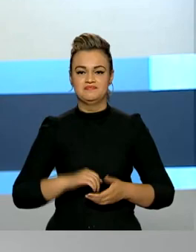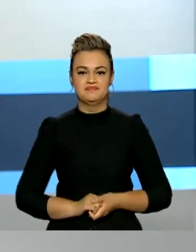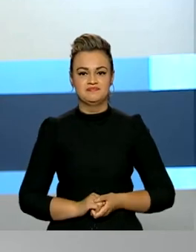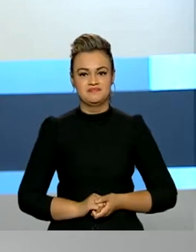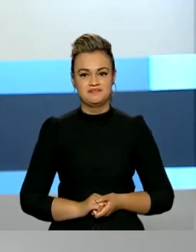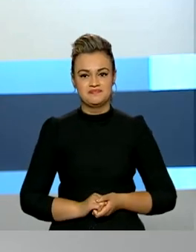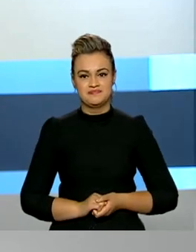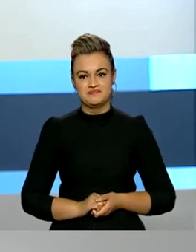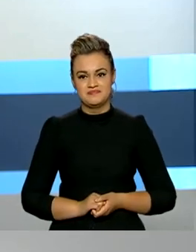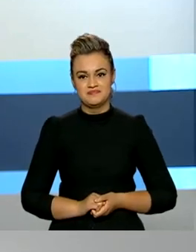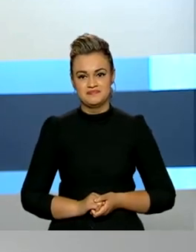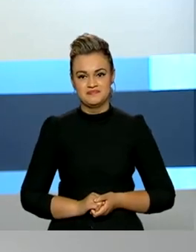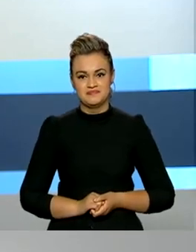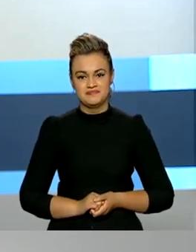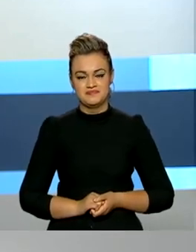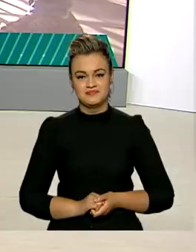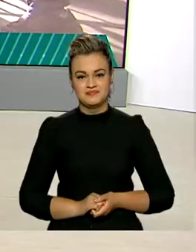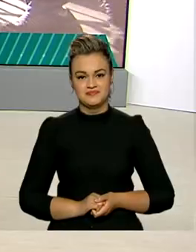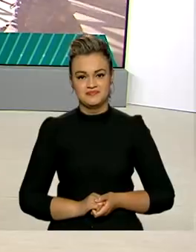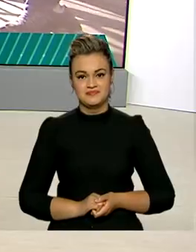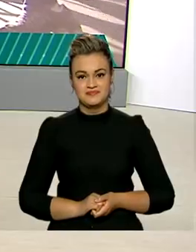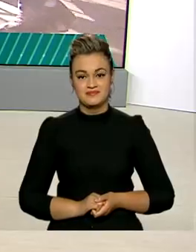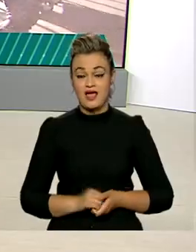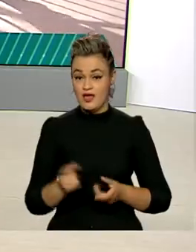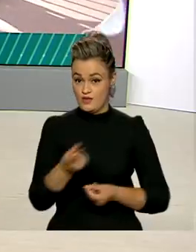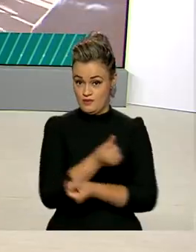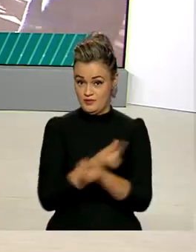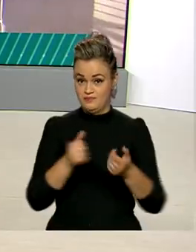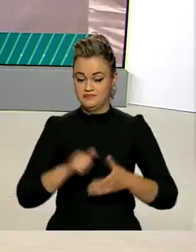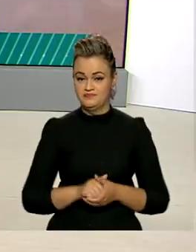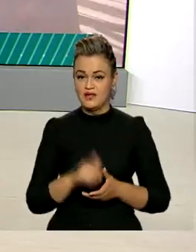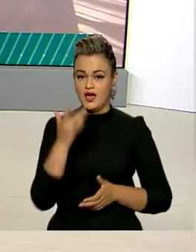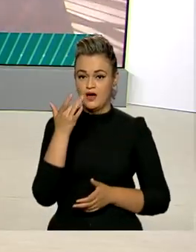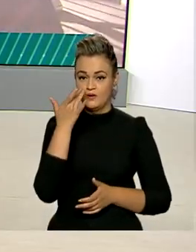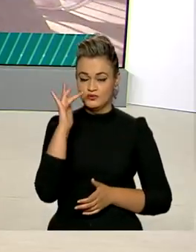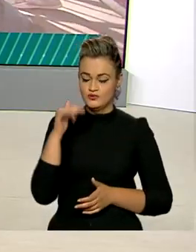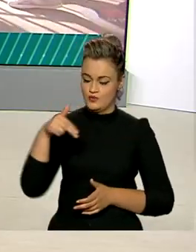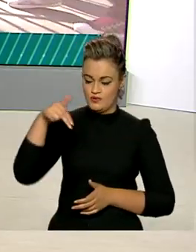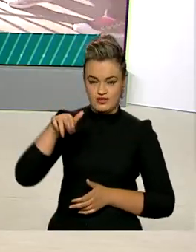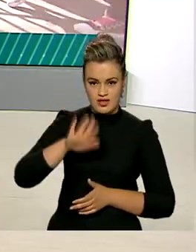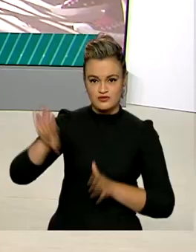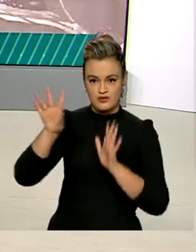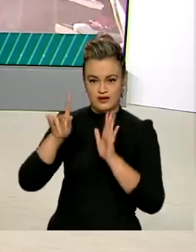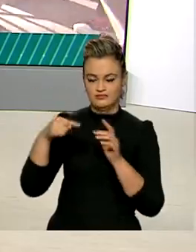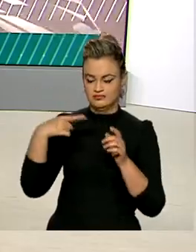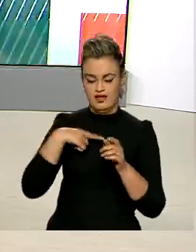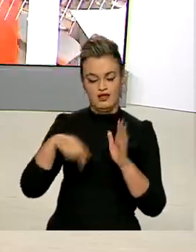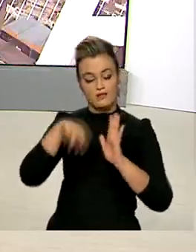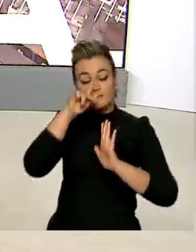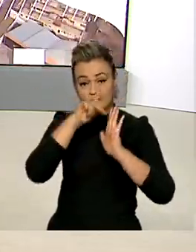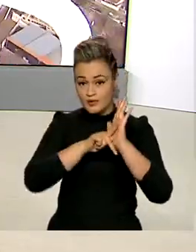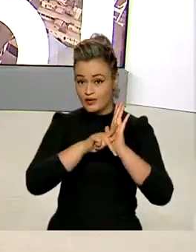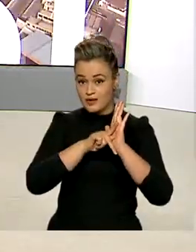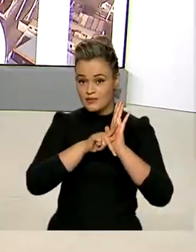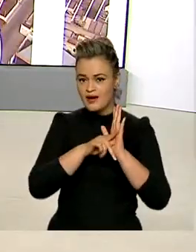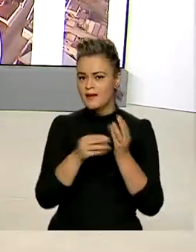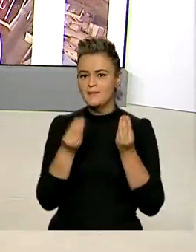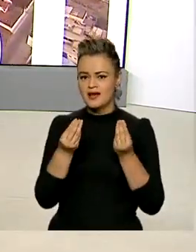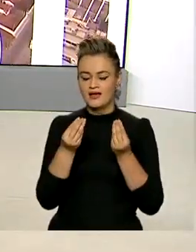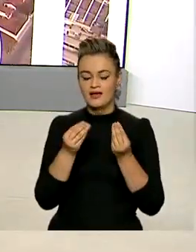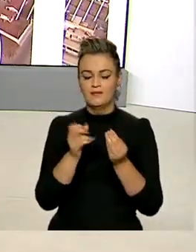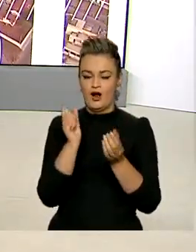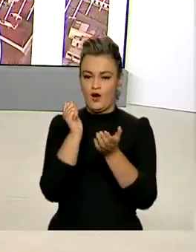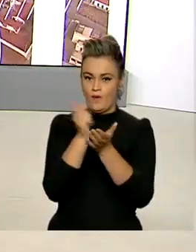descansando em Porto Seguro. Economia. O Tesouro Direto, programa da Secretaria do Tesouro Nacional, permite a